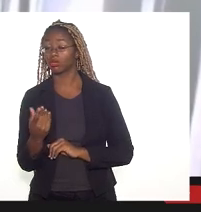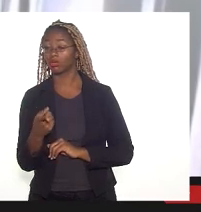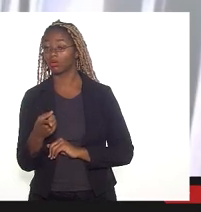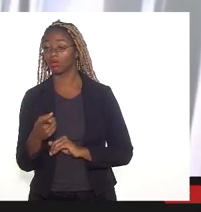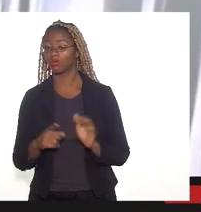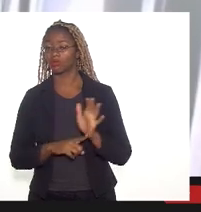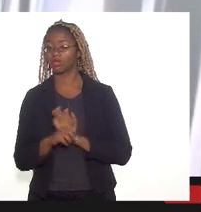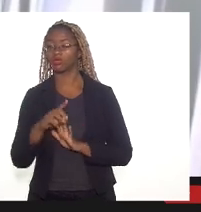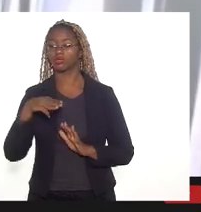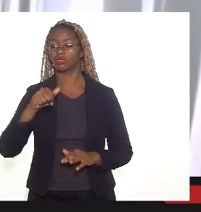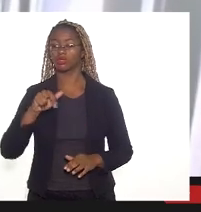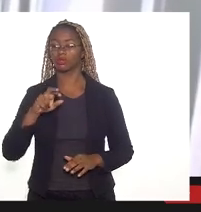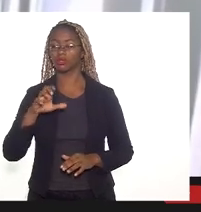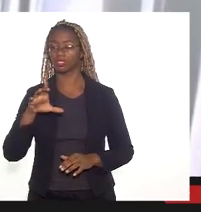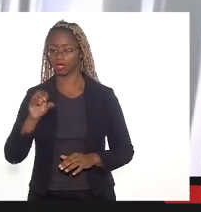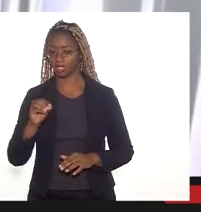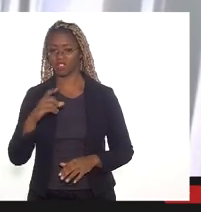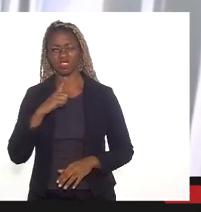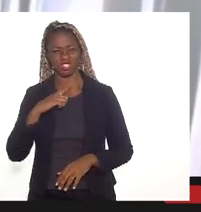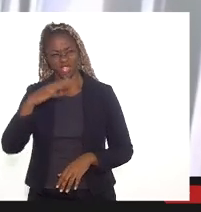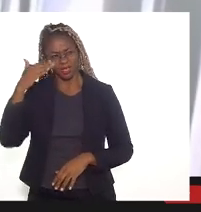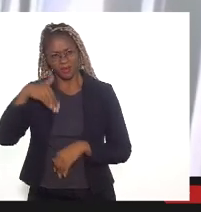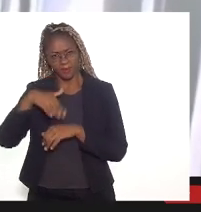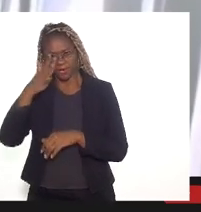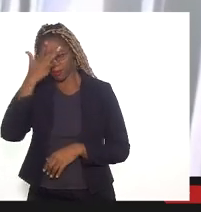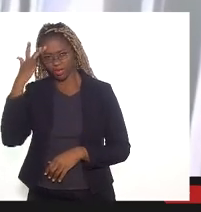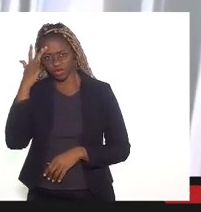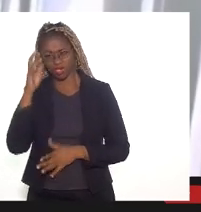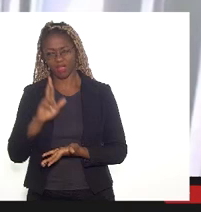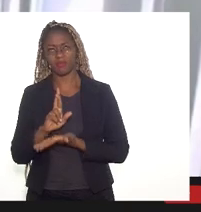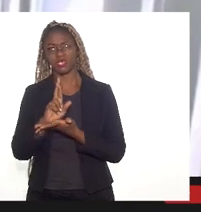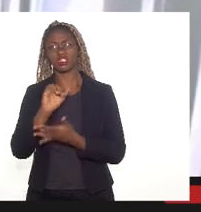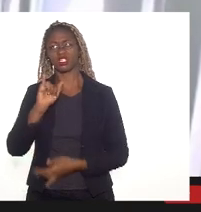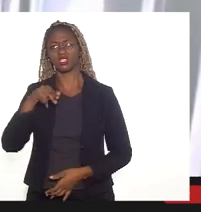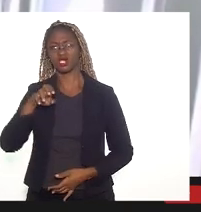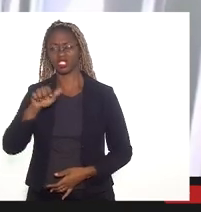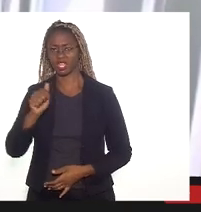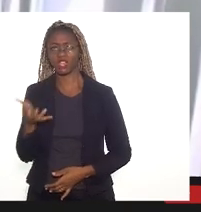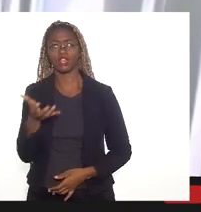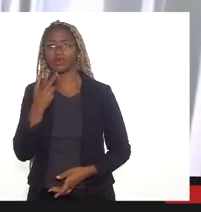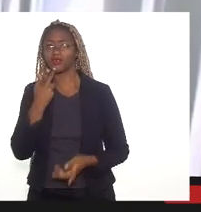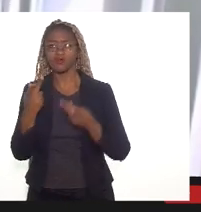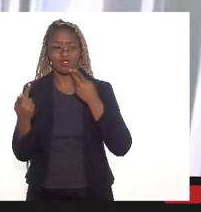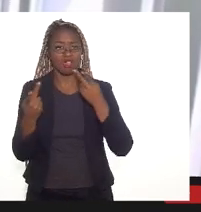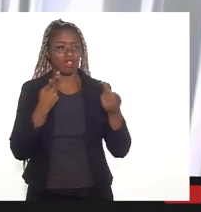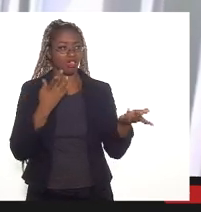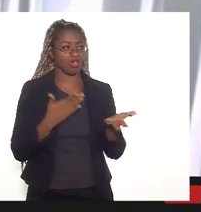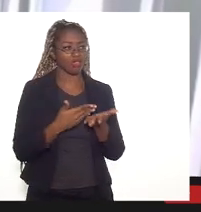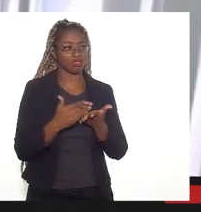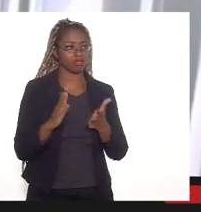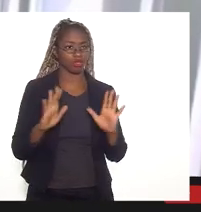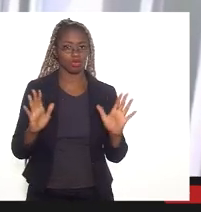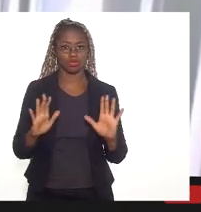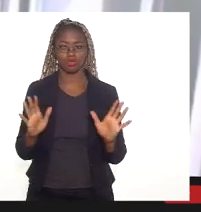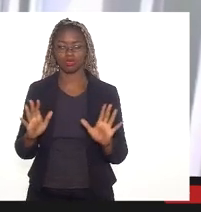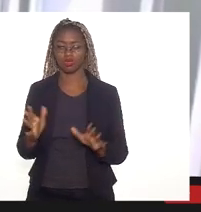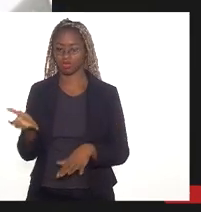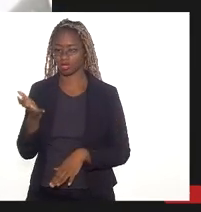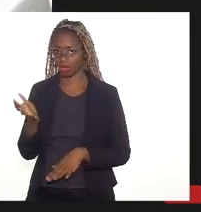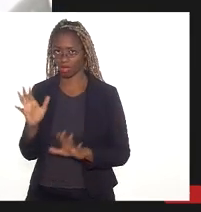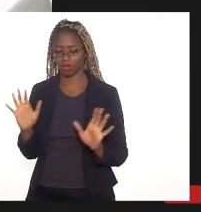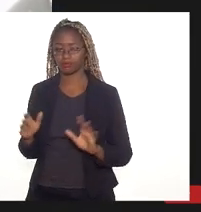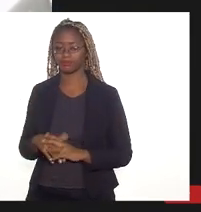pergunto, Marcelo, se a outra representante do INEA aqui presente quer se manifestar nesse momento, deseja fazer uma manifestação inicial, por favor.